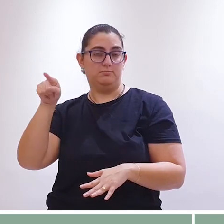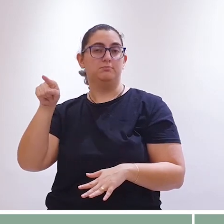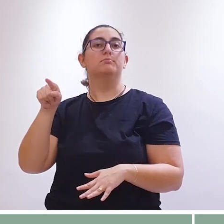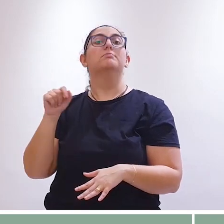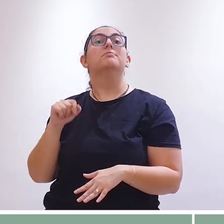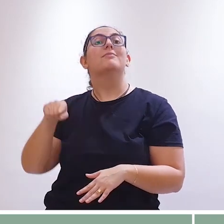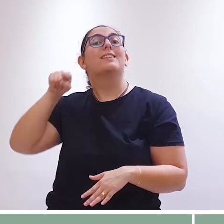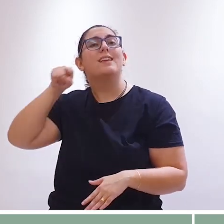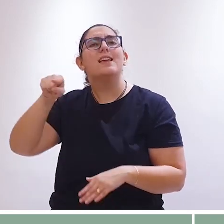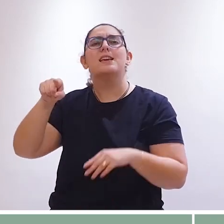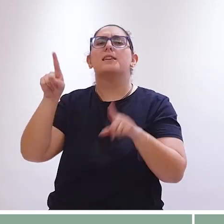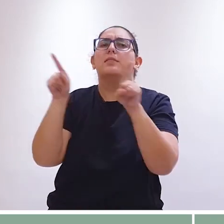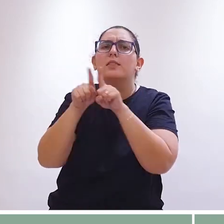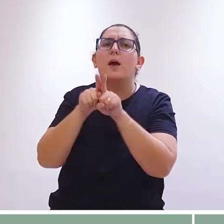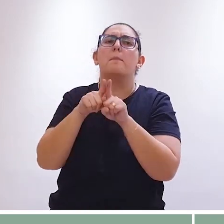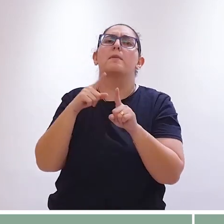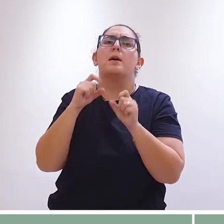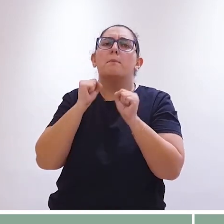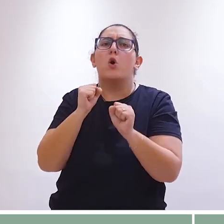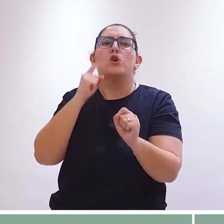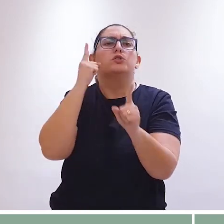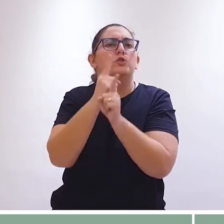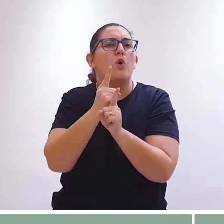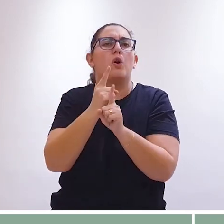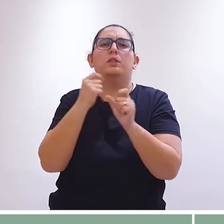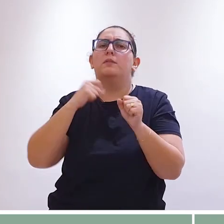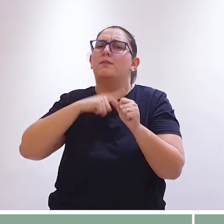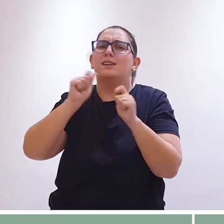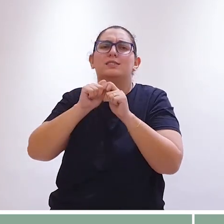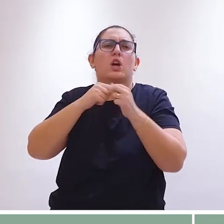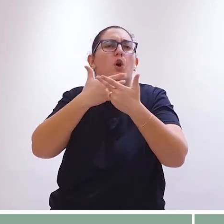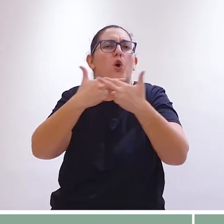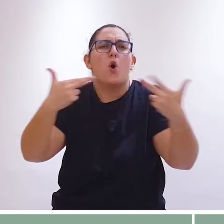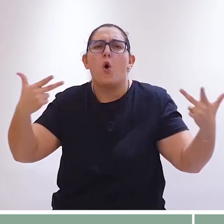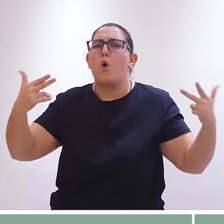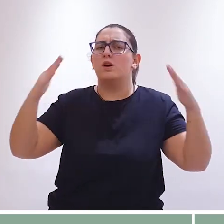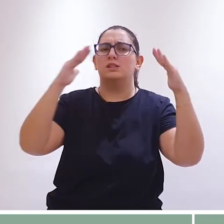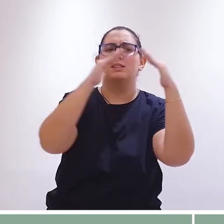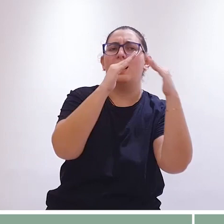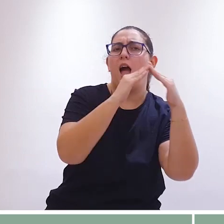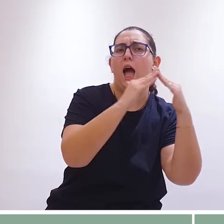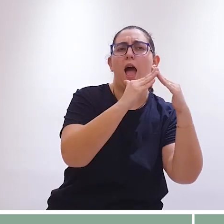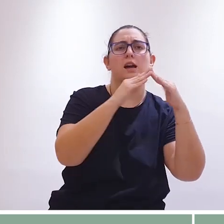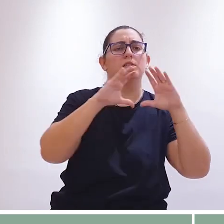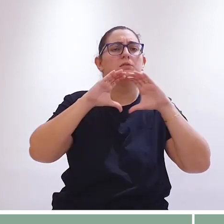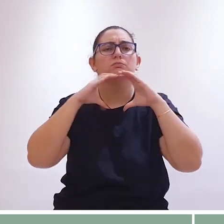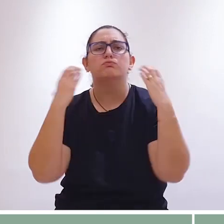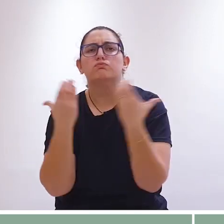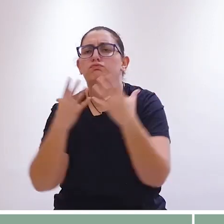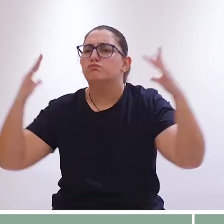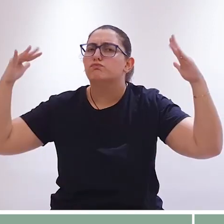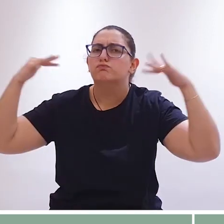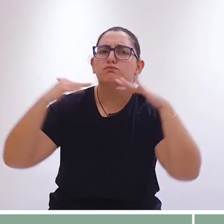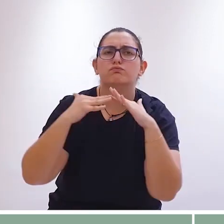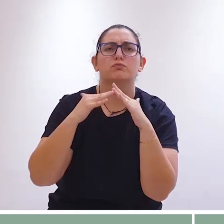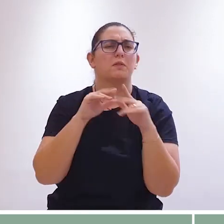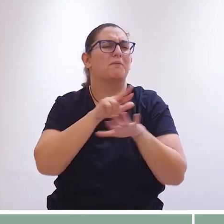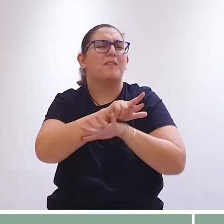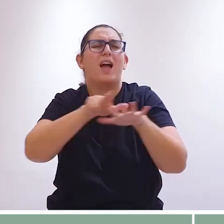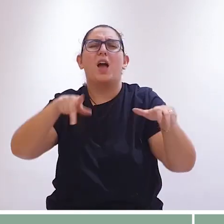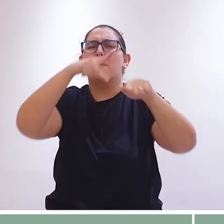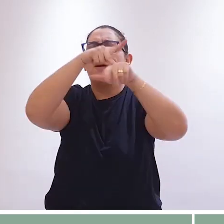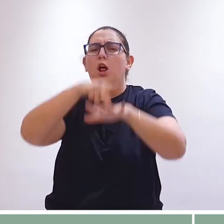Esses encontros bíblicos podem ser feitos em casa ou em pequenos grupos nas comunidades. Muitas